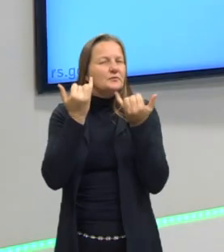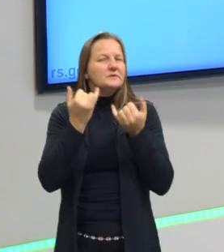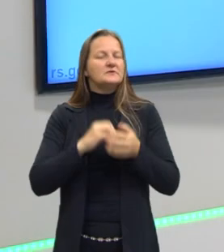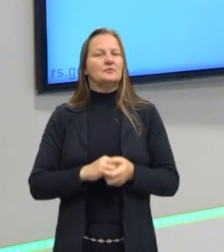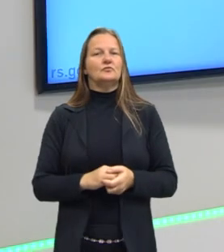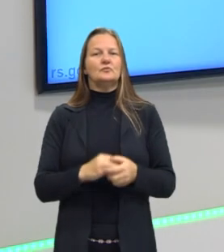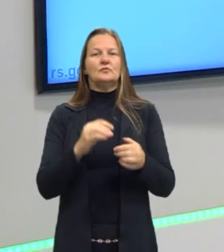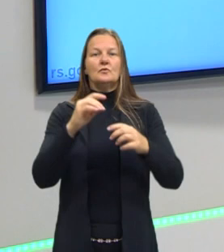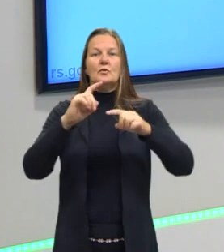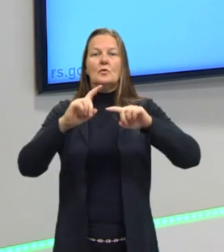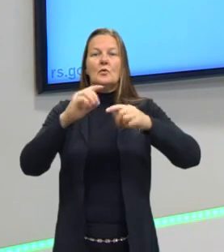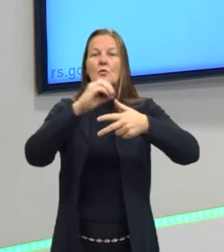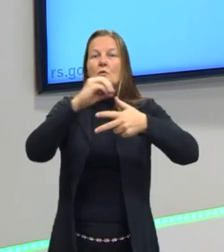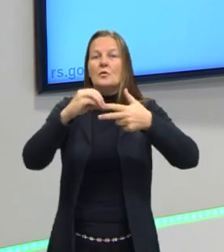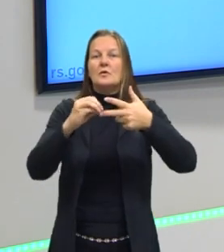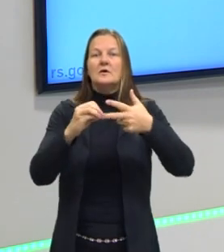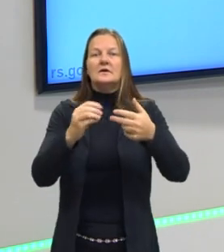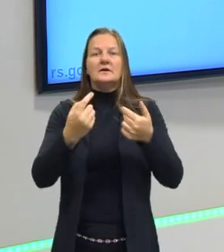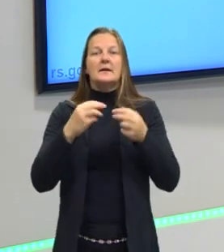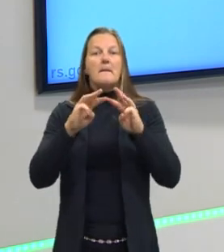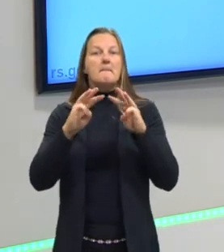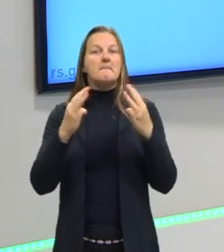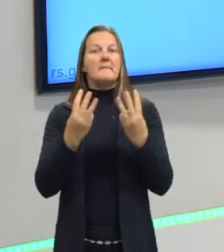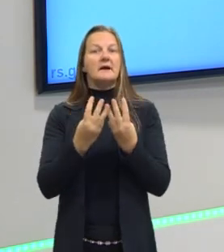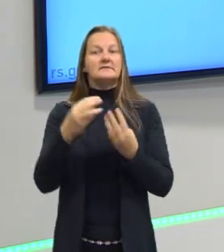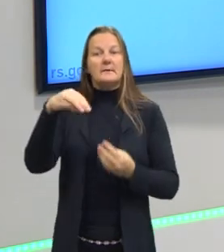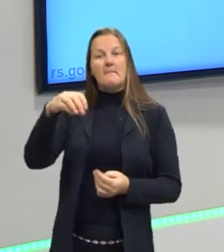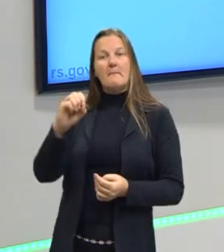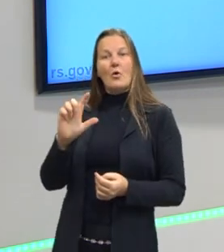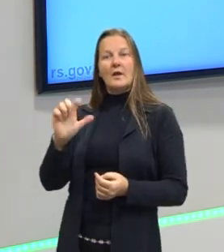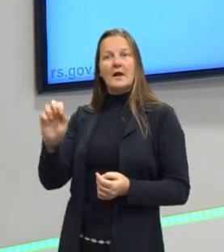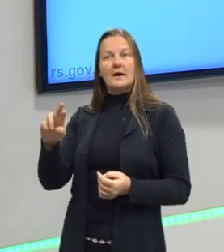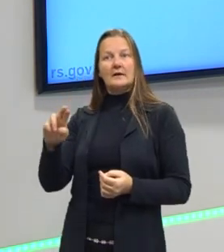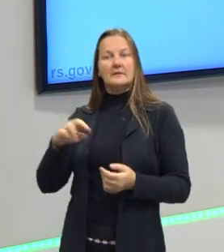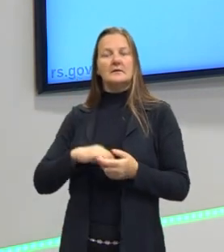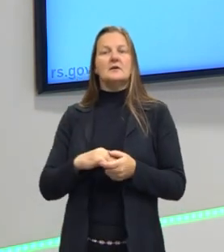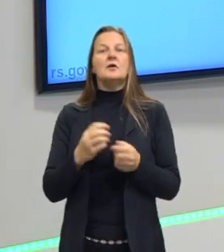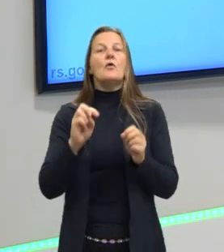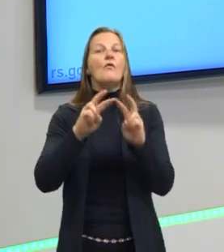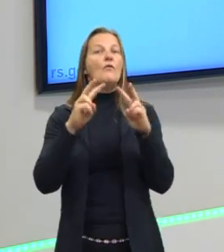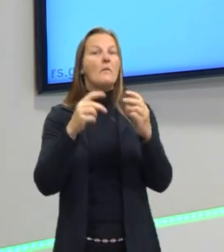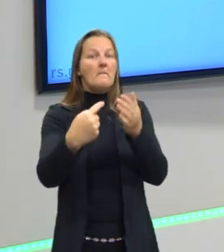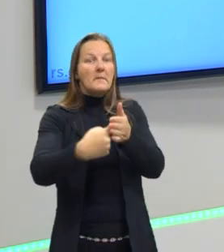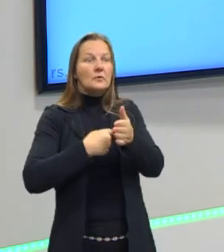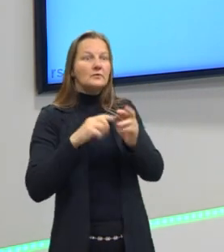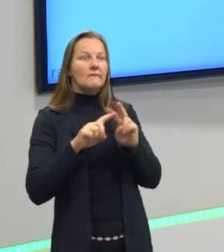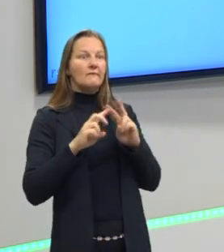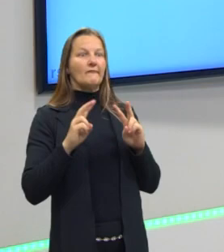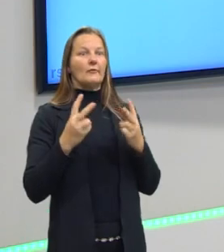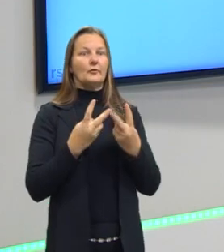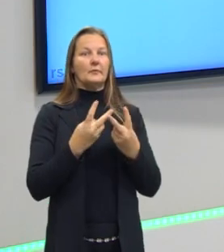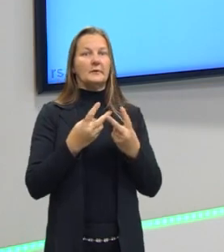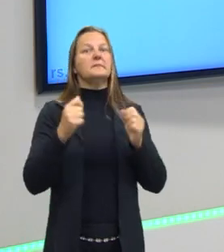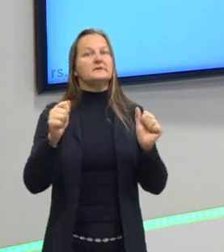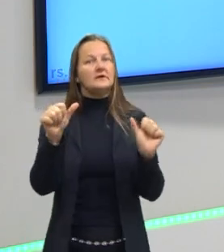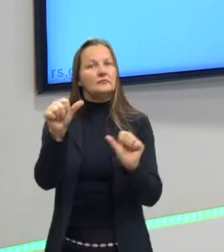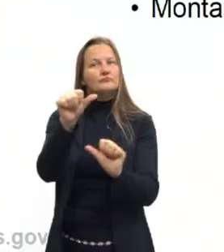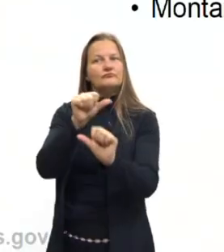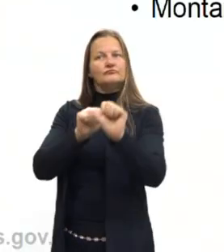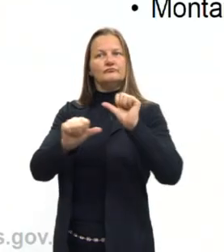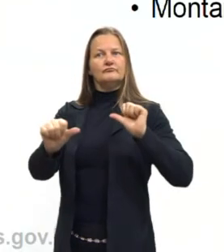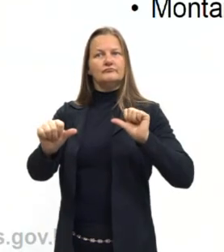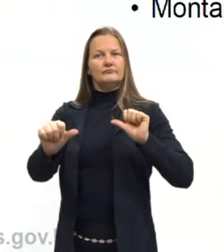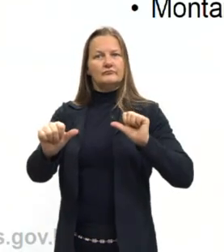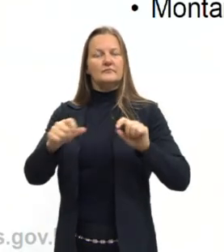me traz massa, me traz massa molar e pergunta o volume. Então, é a variável desejada,